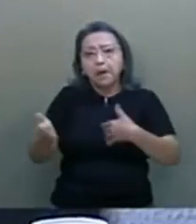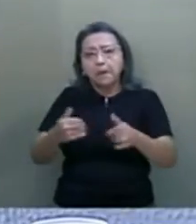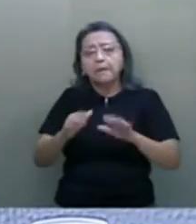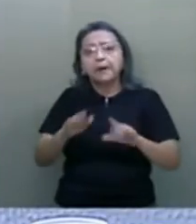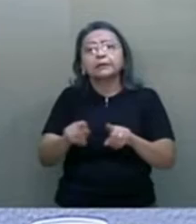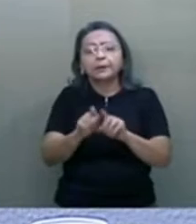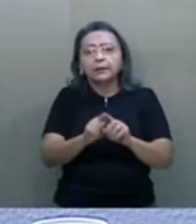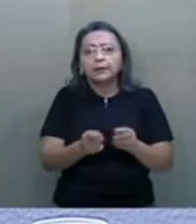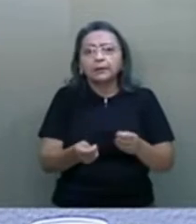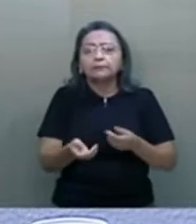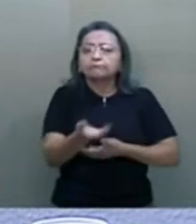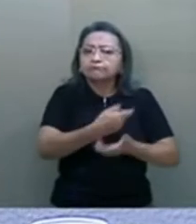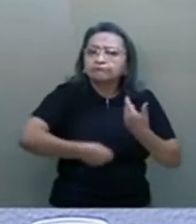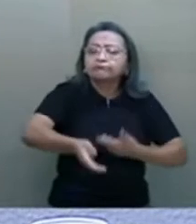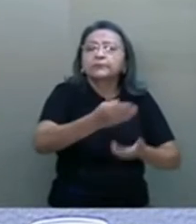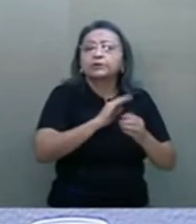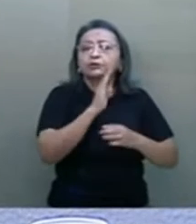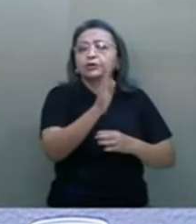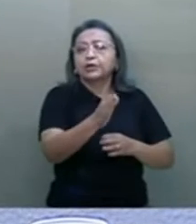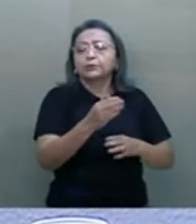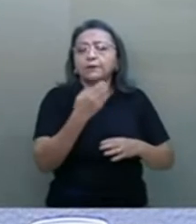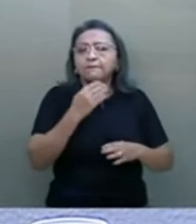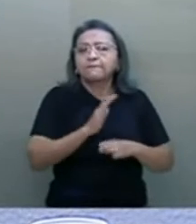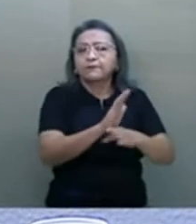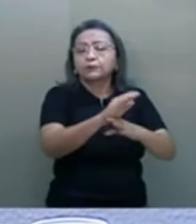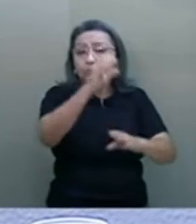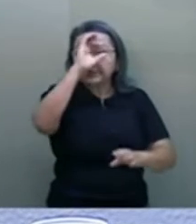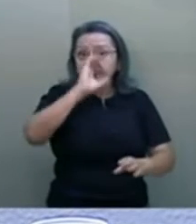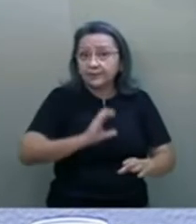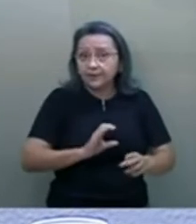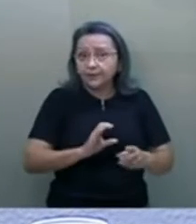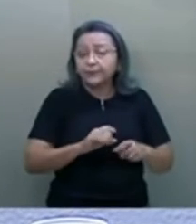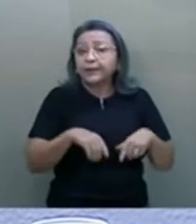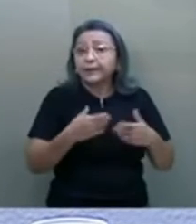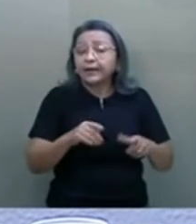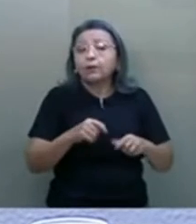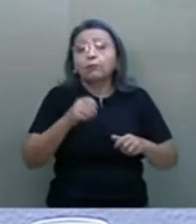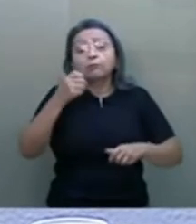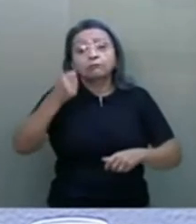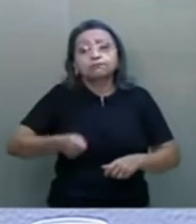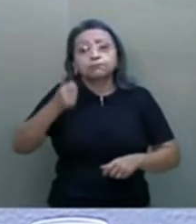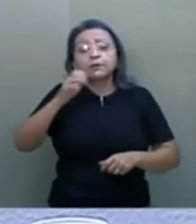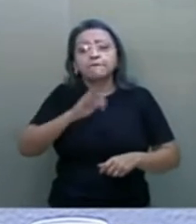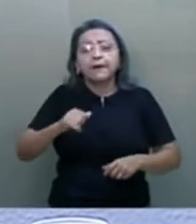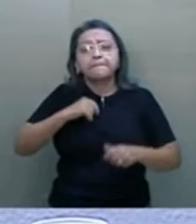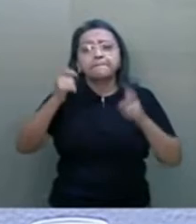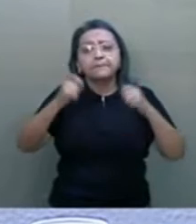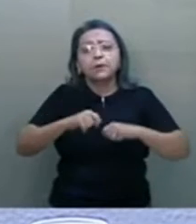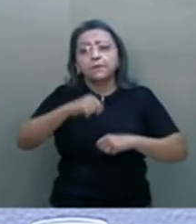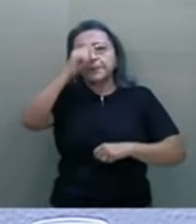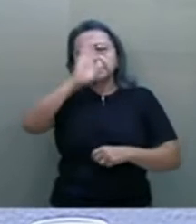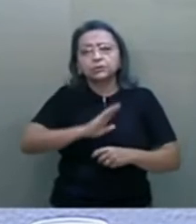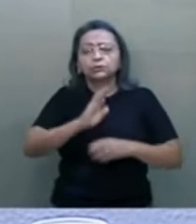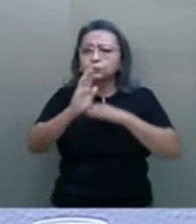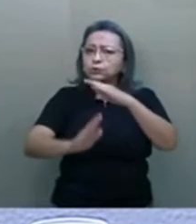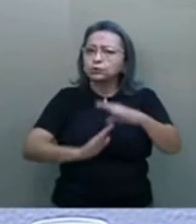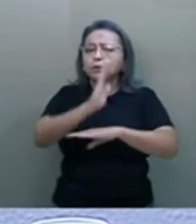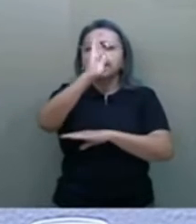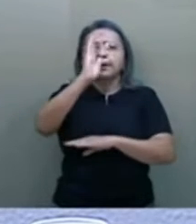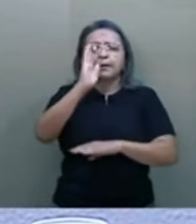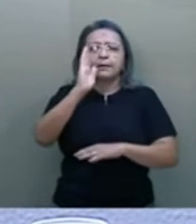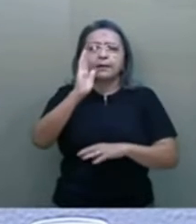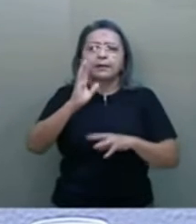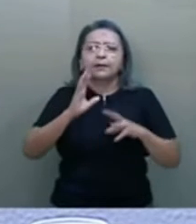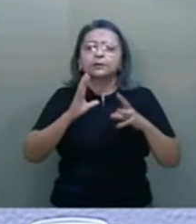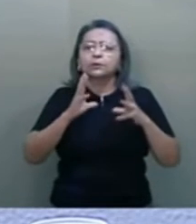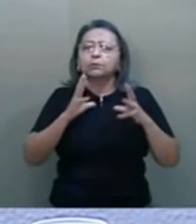mas que retornarão diretamente em prol do cidadão brasileiro. E é um leilão que vai permitir o Brasil superar largamente as